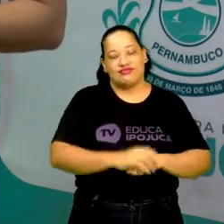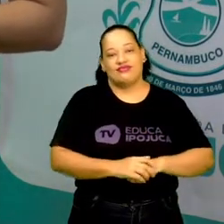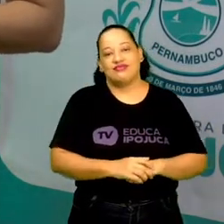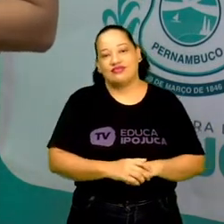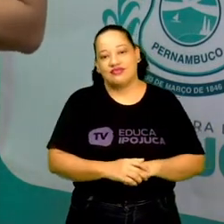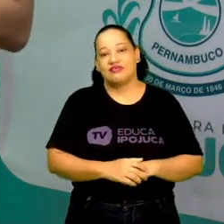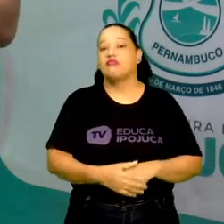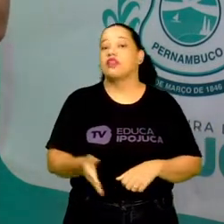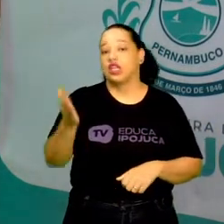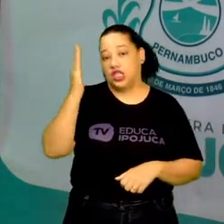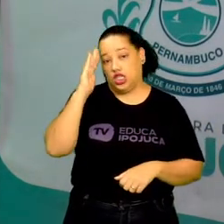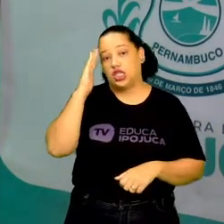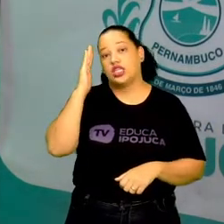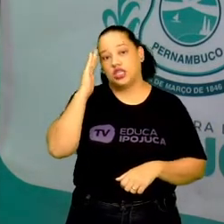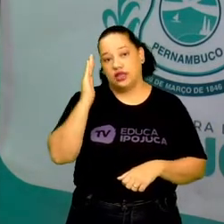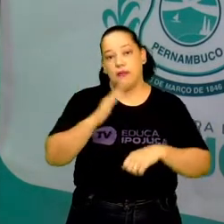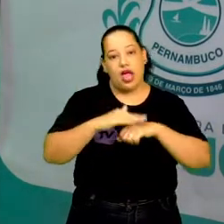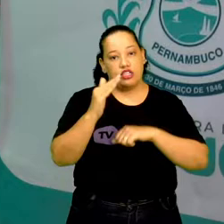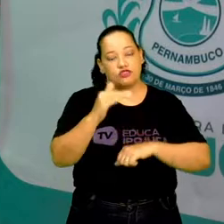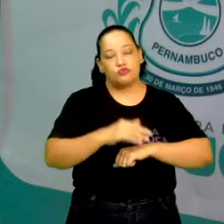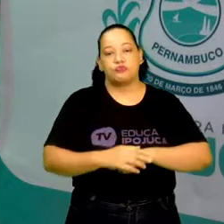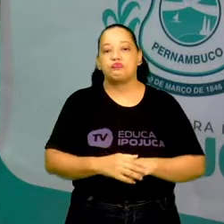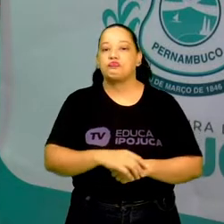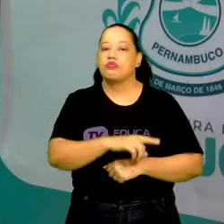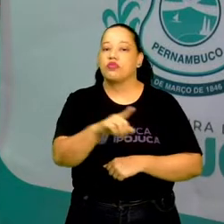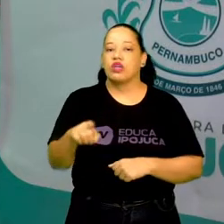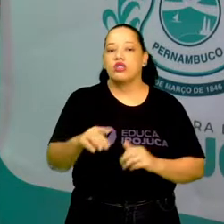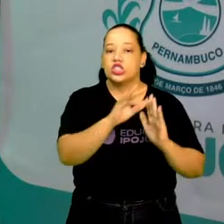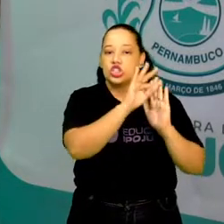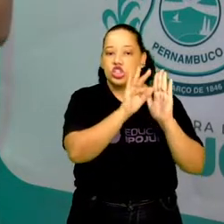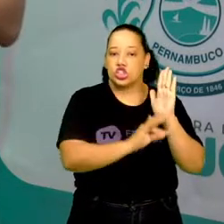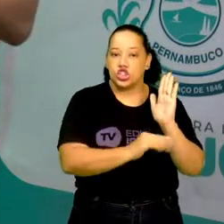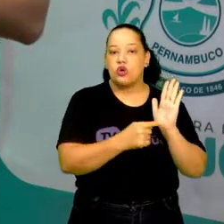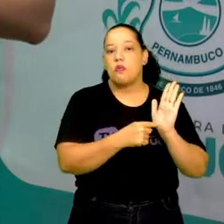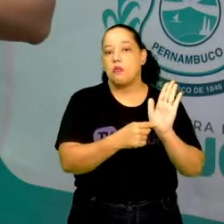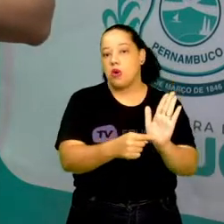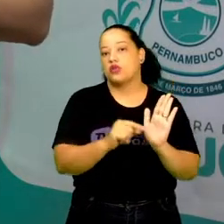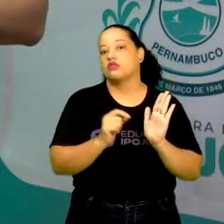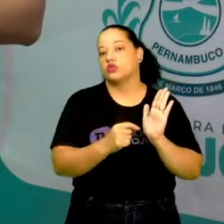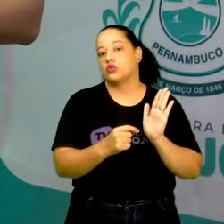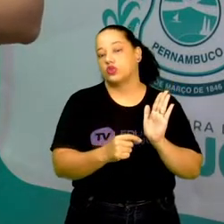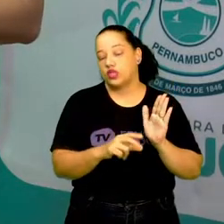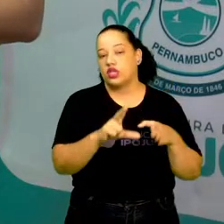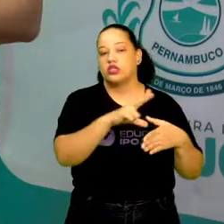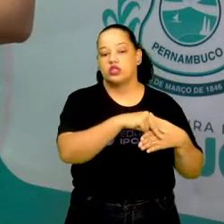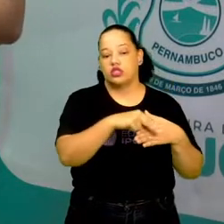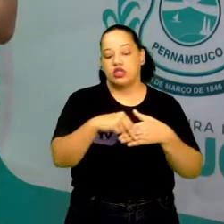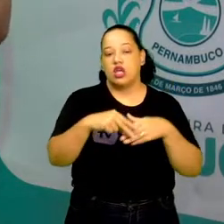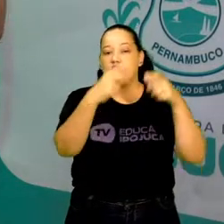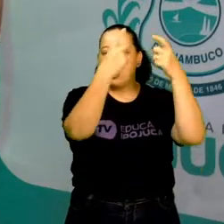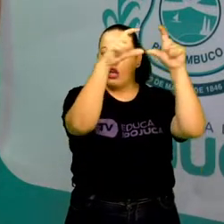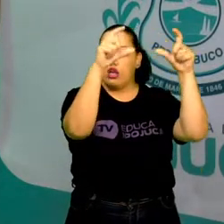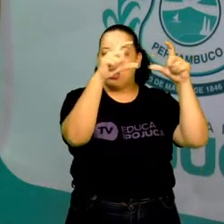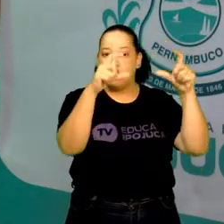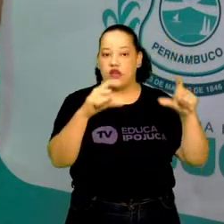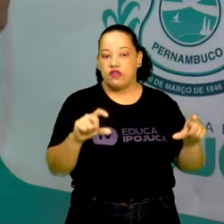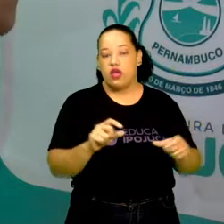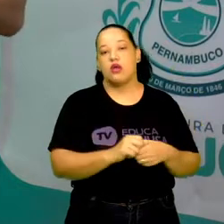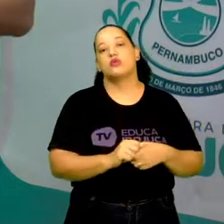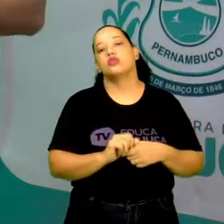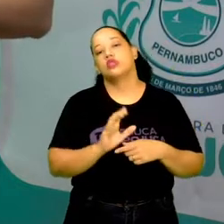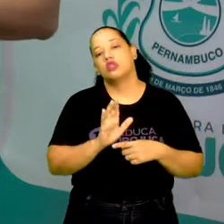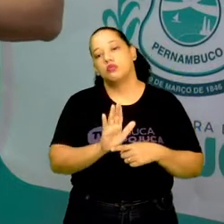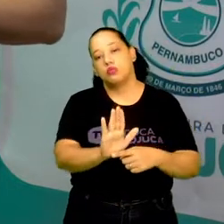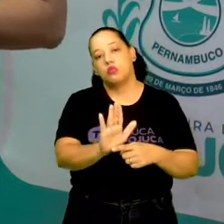Entendendo um pouco mais, estes textos apresentam uma estrutura em versos e podem contar fatos do